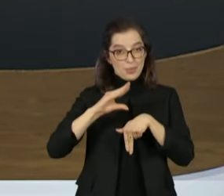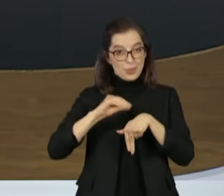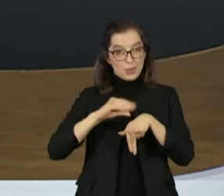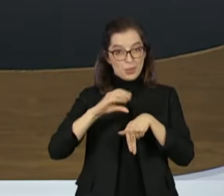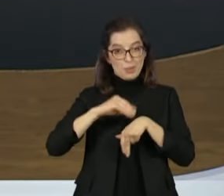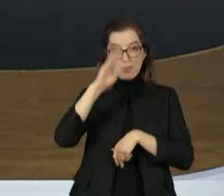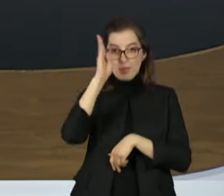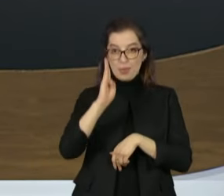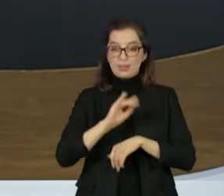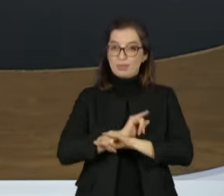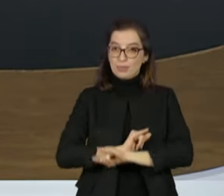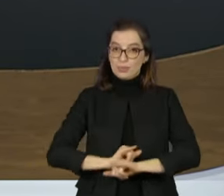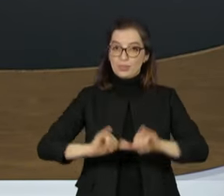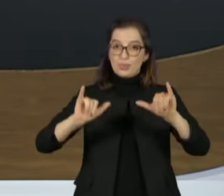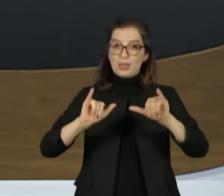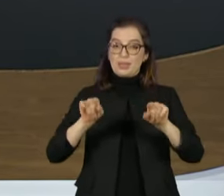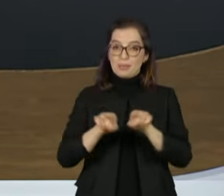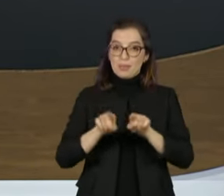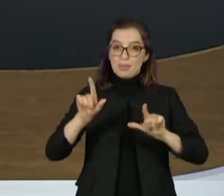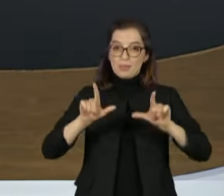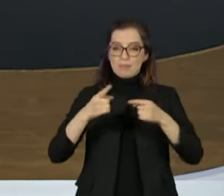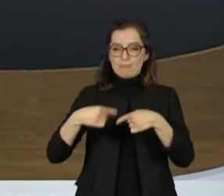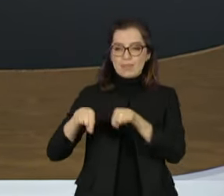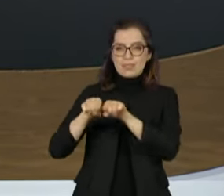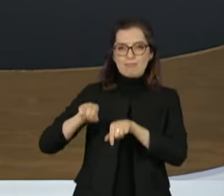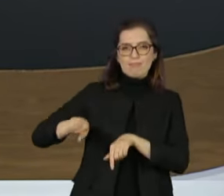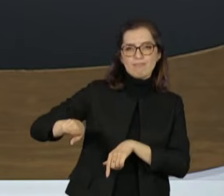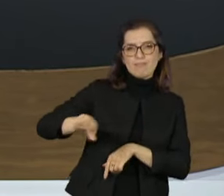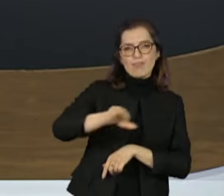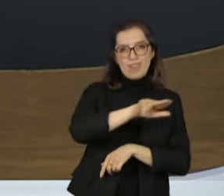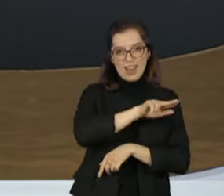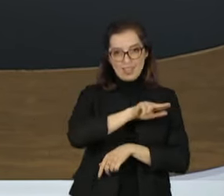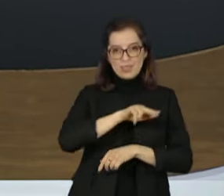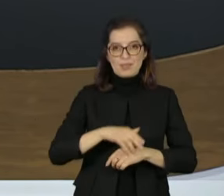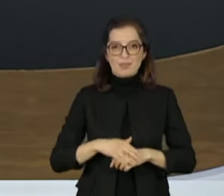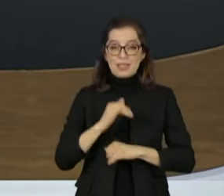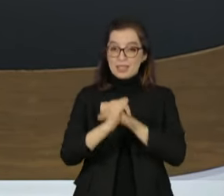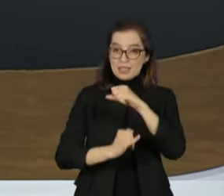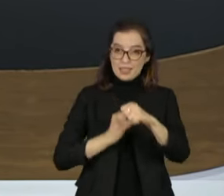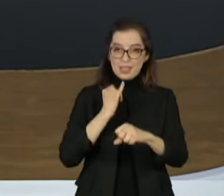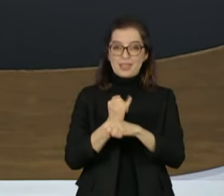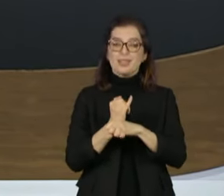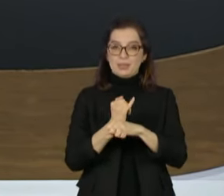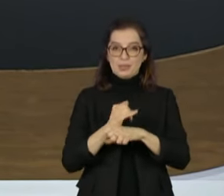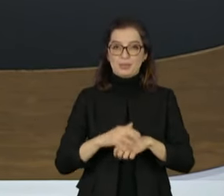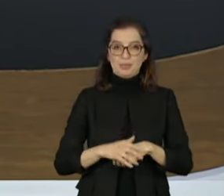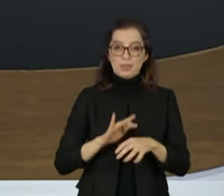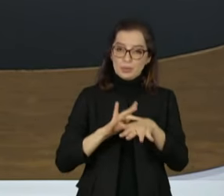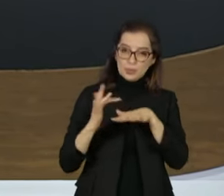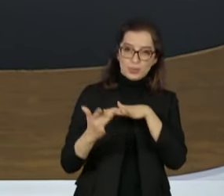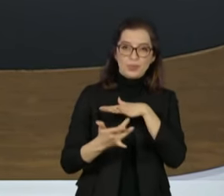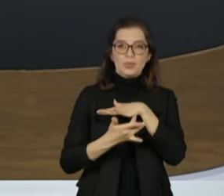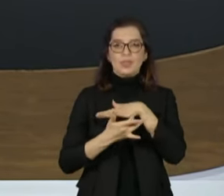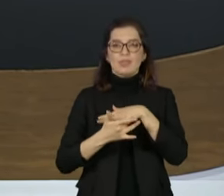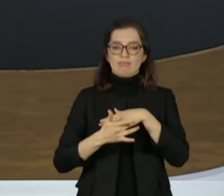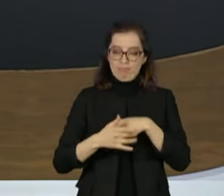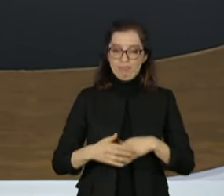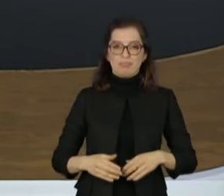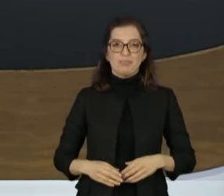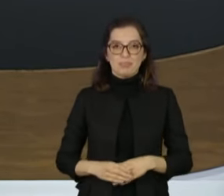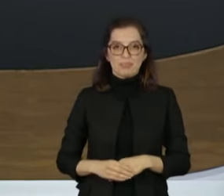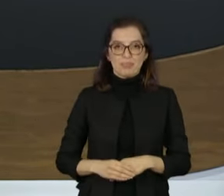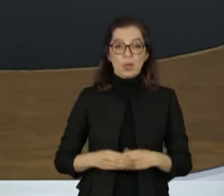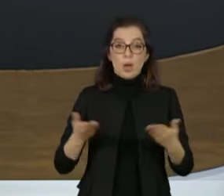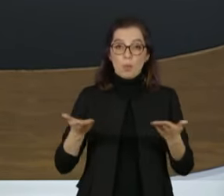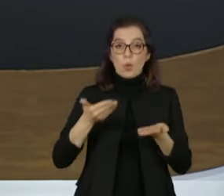afiliadas e nas telas do mundo todo por meio das plataformas digitais. Damos início hoje às sabatinas com